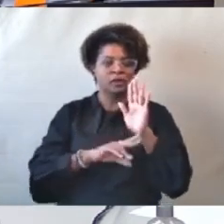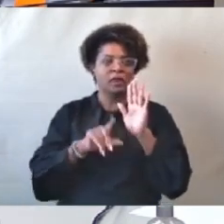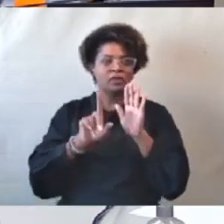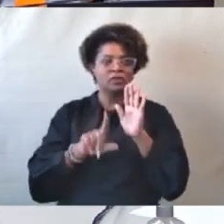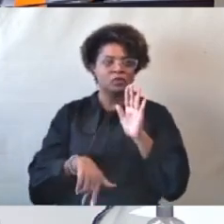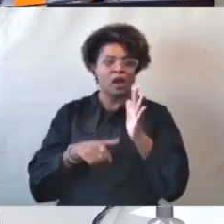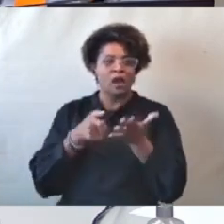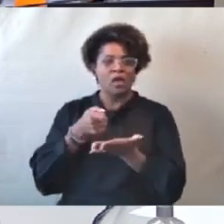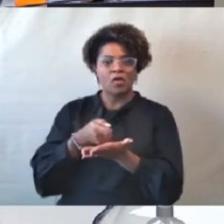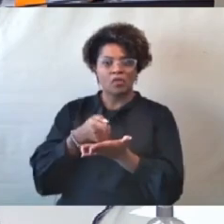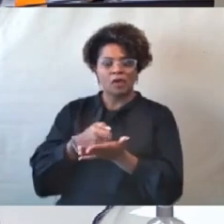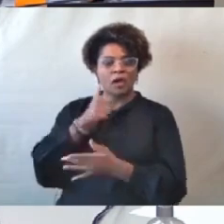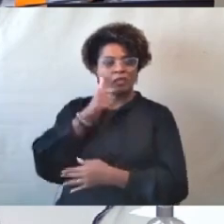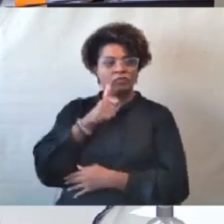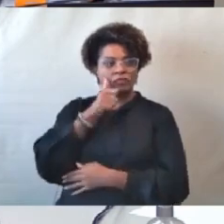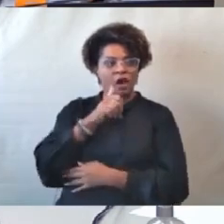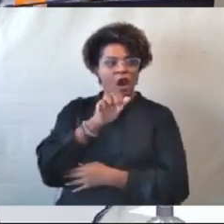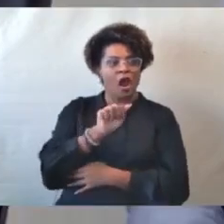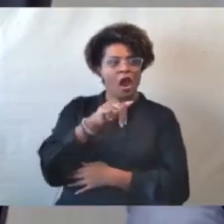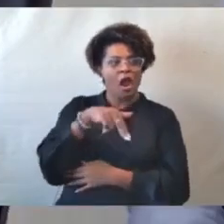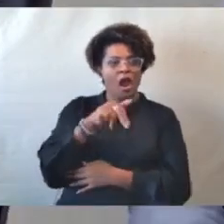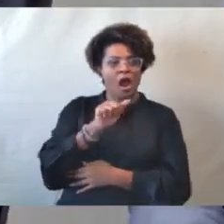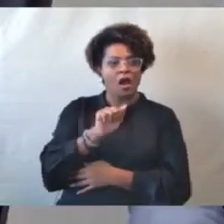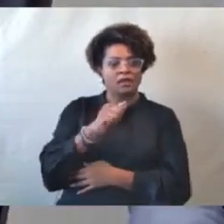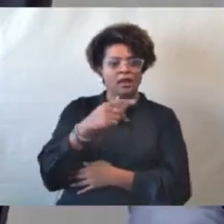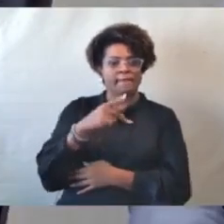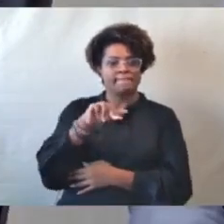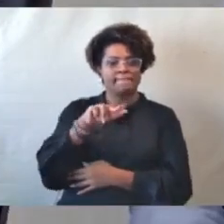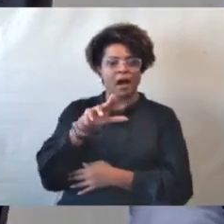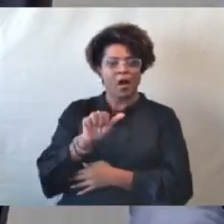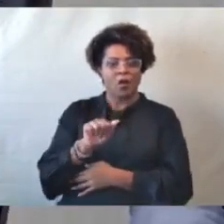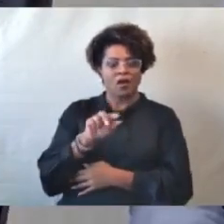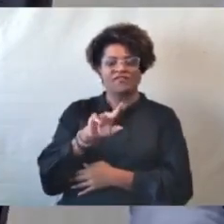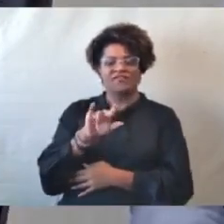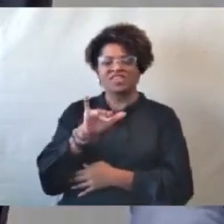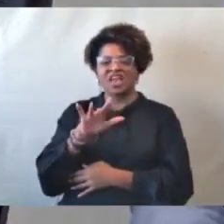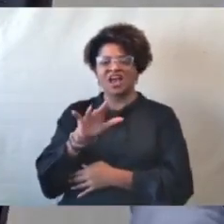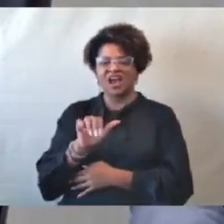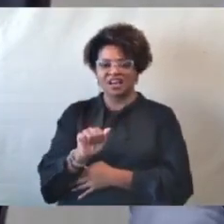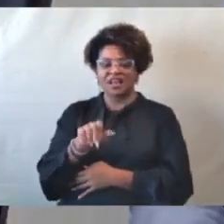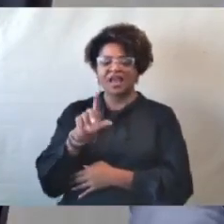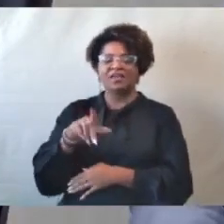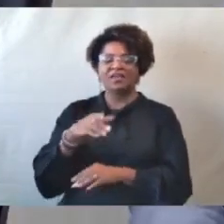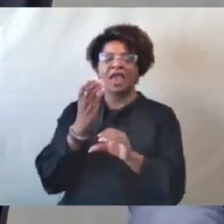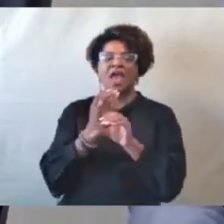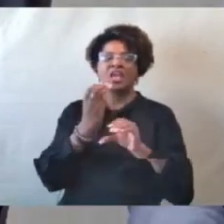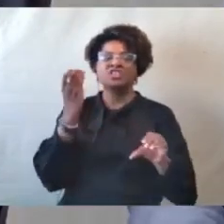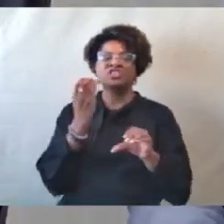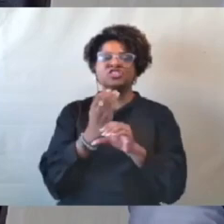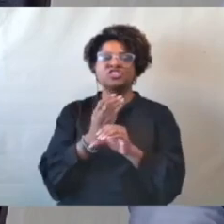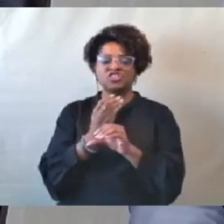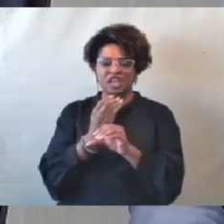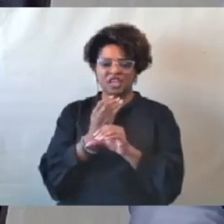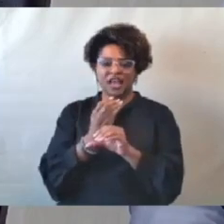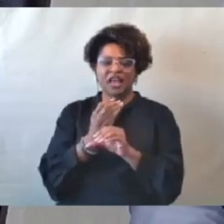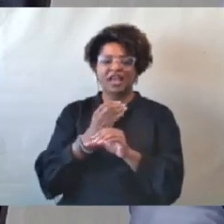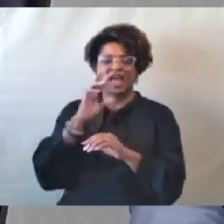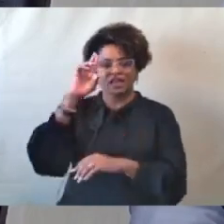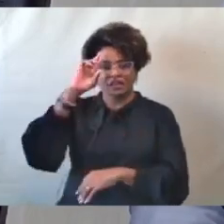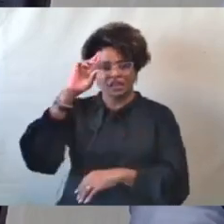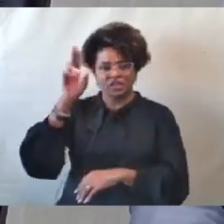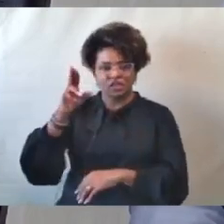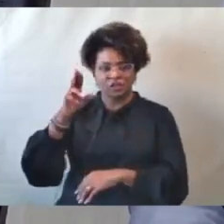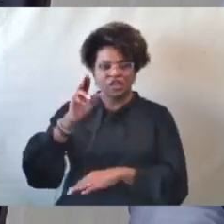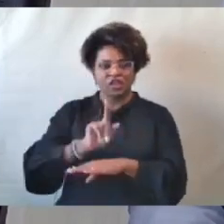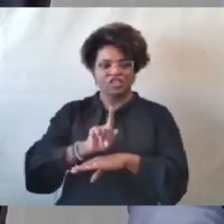Ana Paula Fernandes Viana Furtado, engenheira da Diretoria de Gestão de Águas Urbanas de Belo